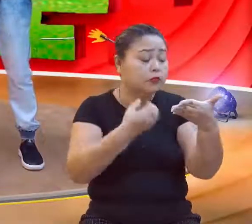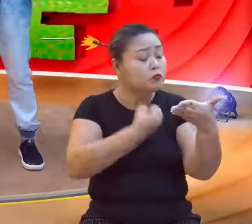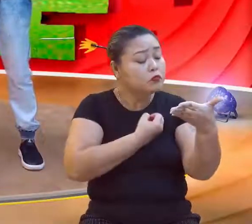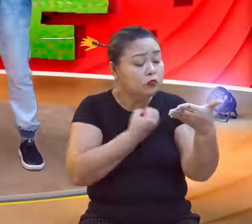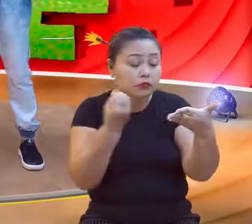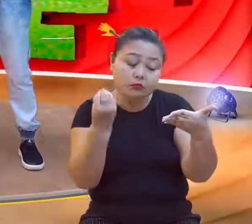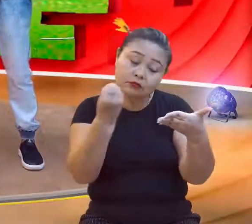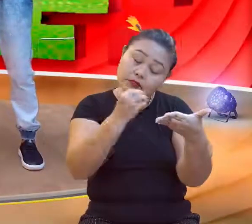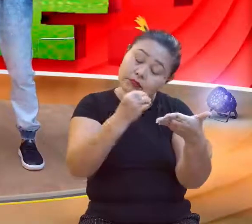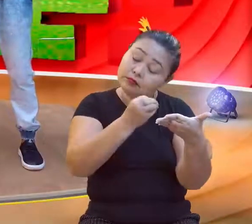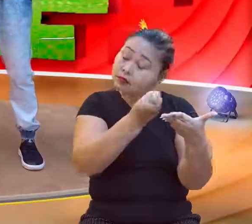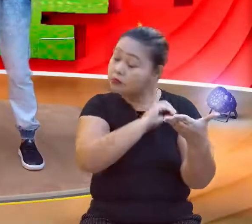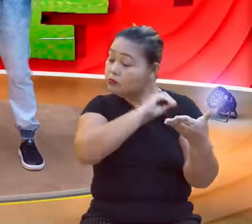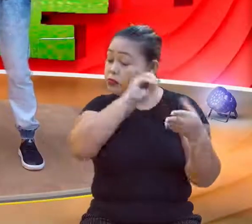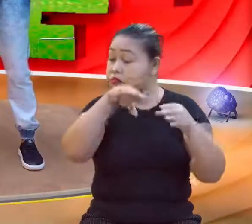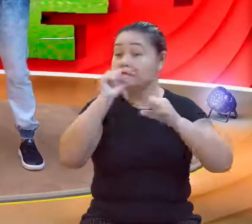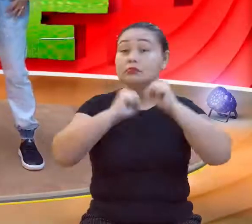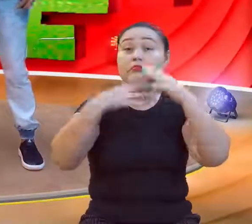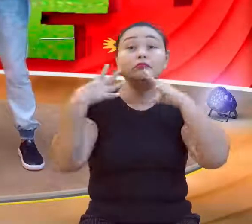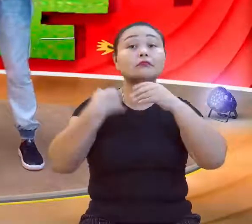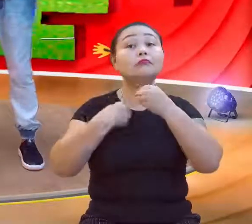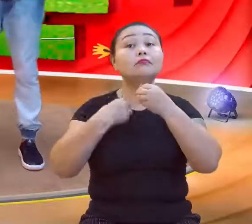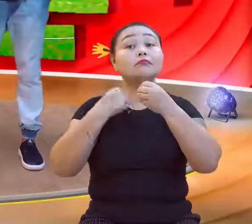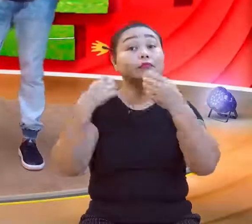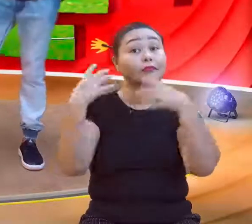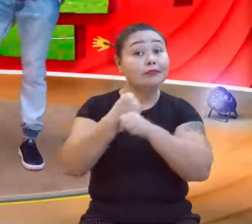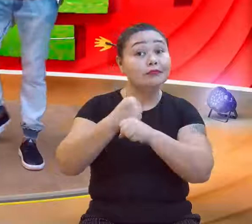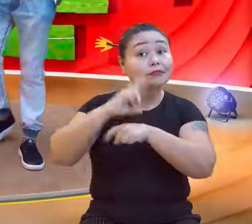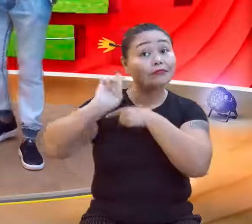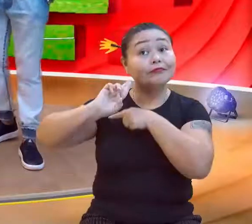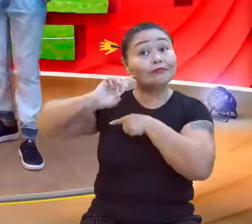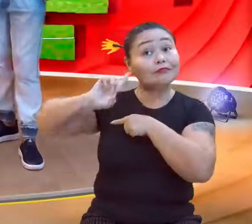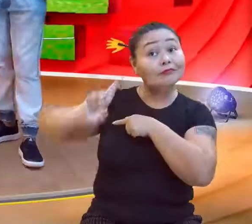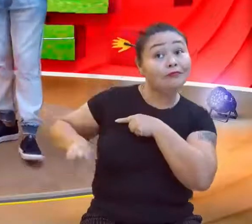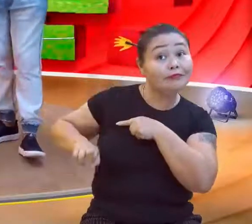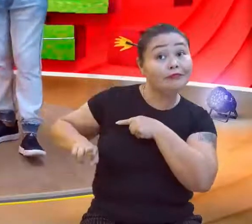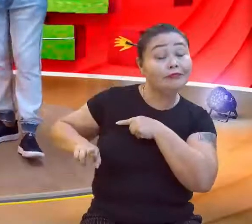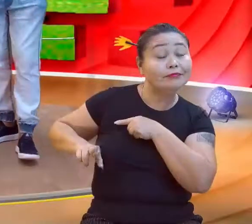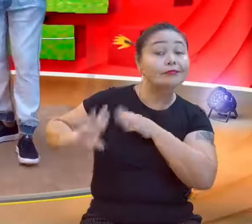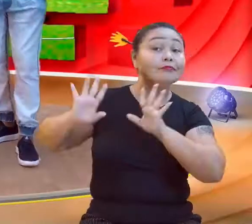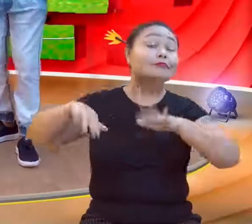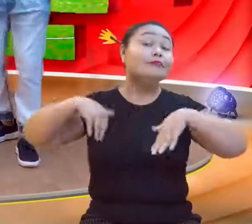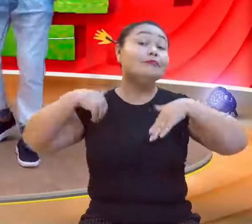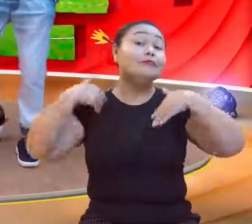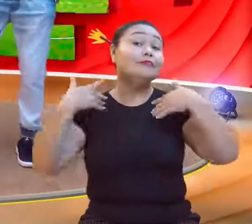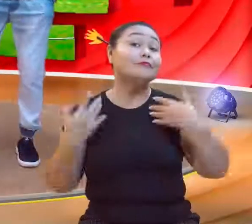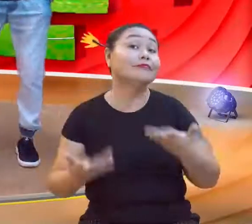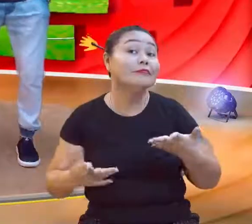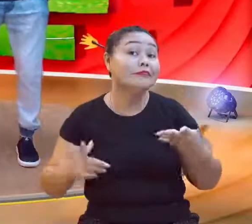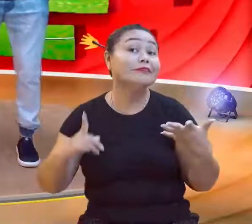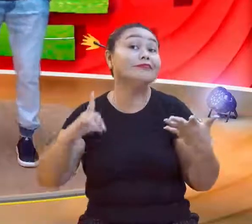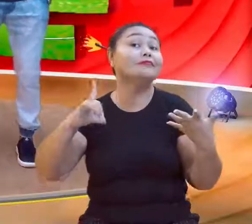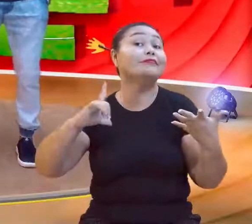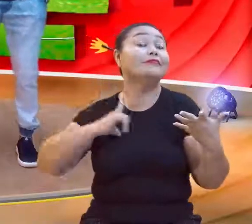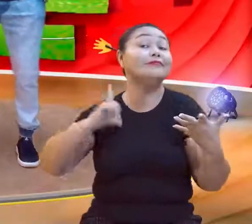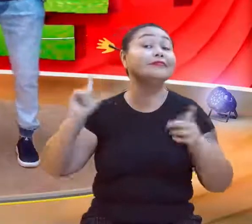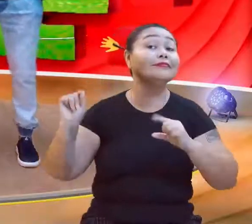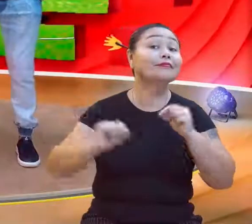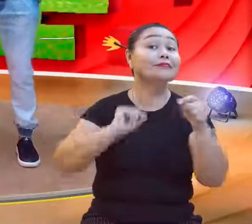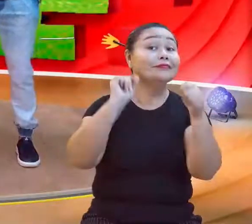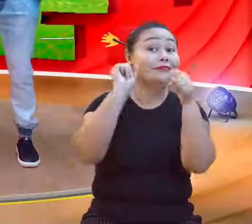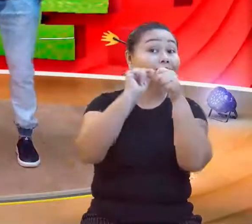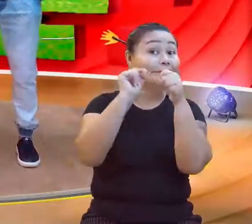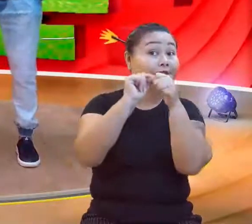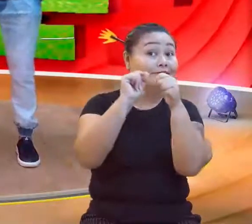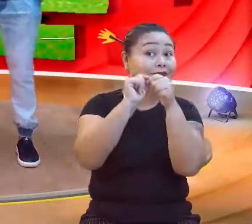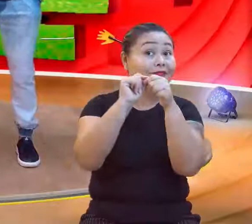marca de calcular, sai o resultado. É, e claro que para não deixar barato, hoje a gente vai fazer um quiz, né?